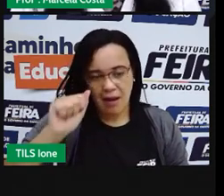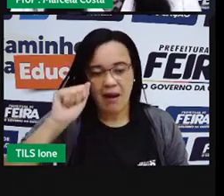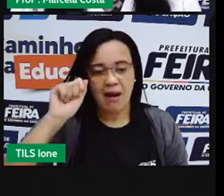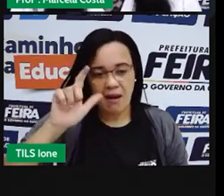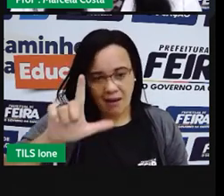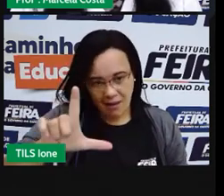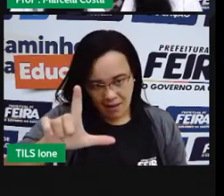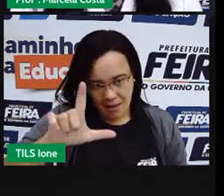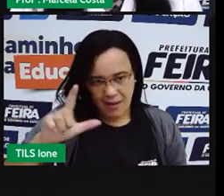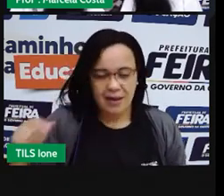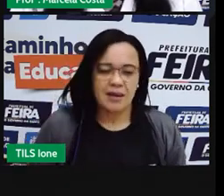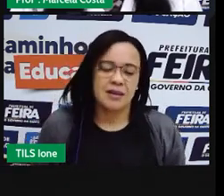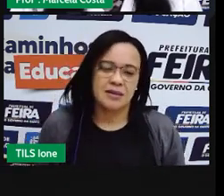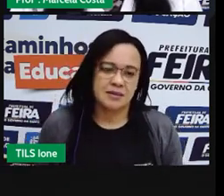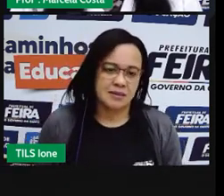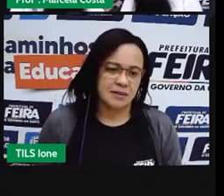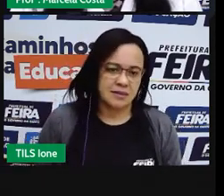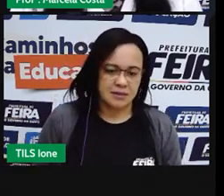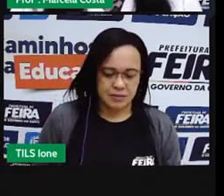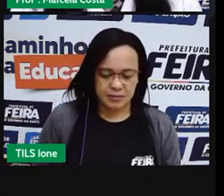A, E.